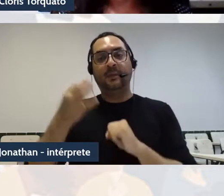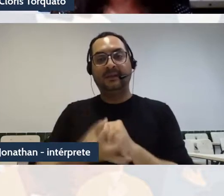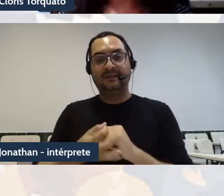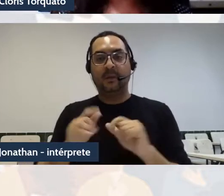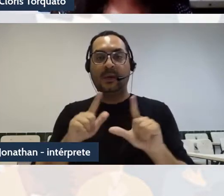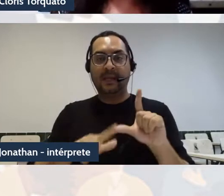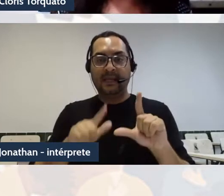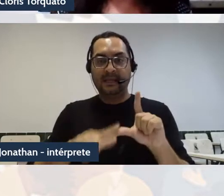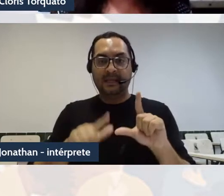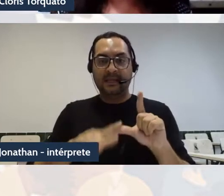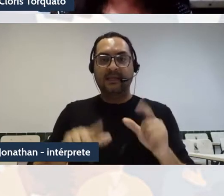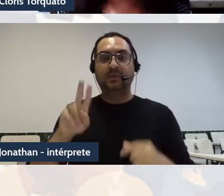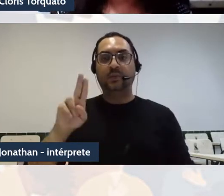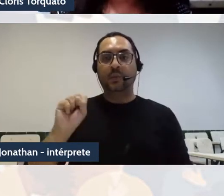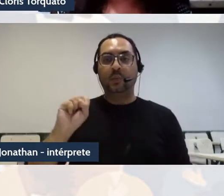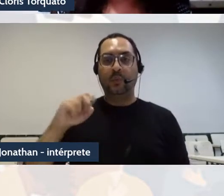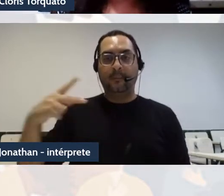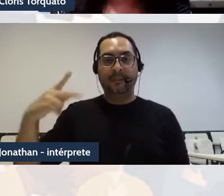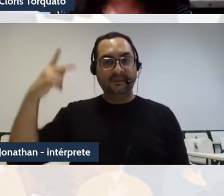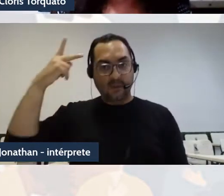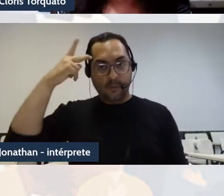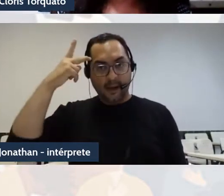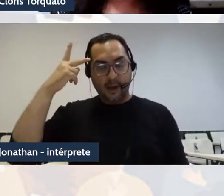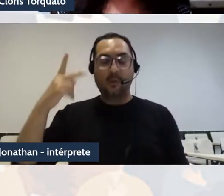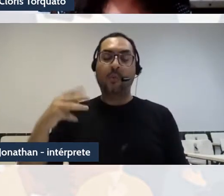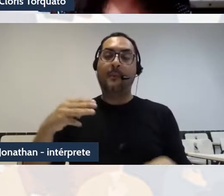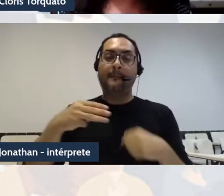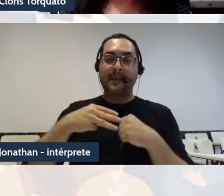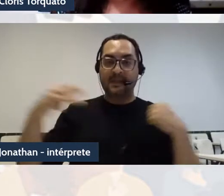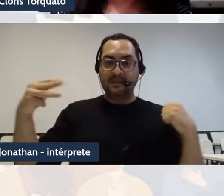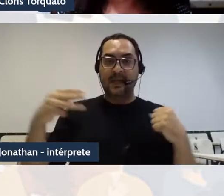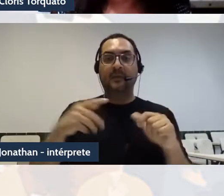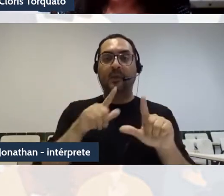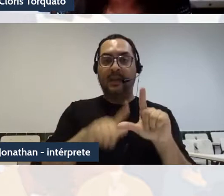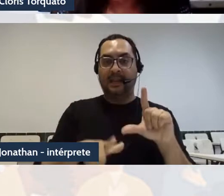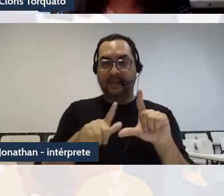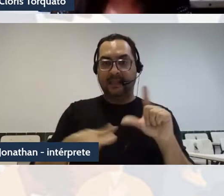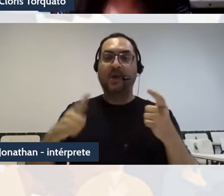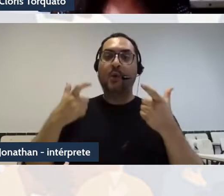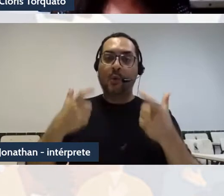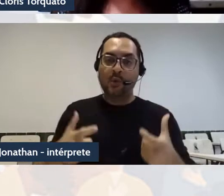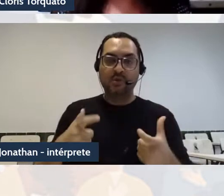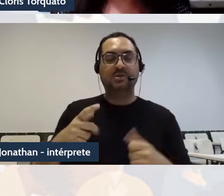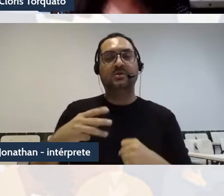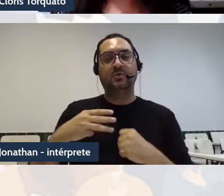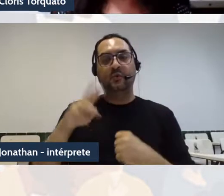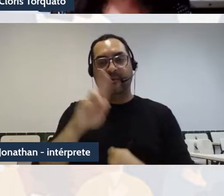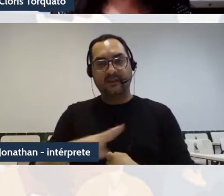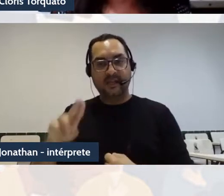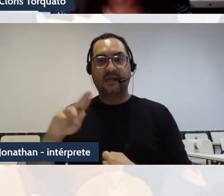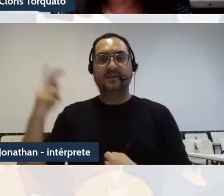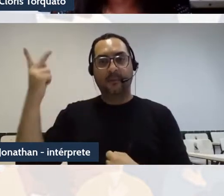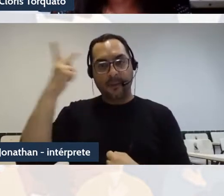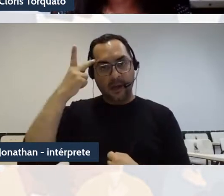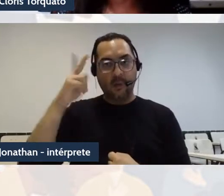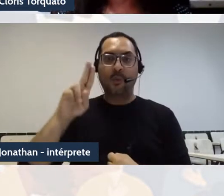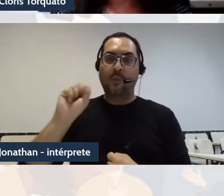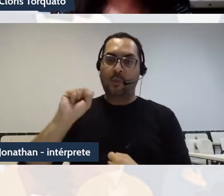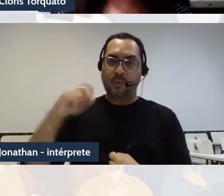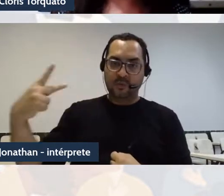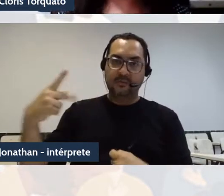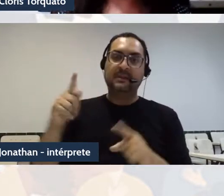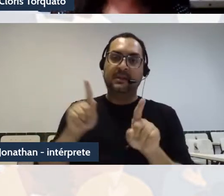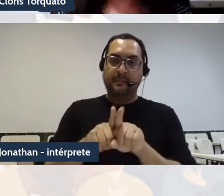de São Paulo, mestrado em Letras pela Universidade de São Paulo, mestrado em Educação pela